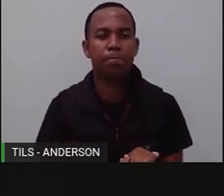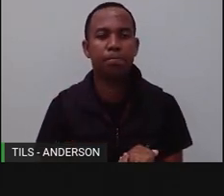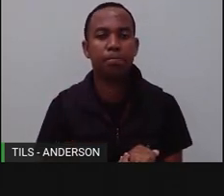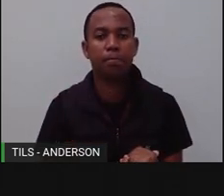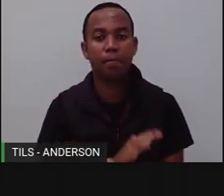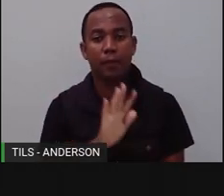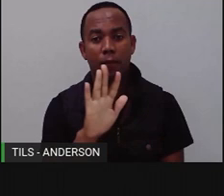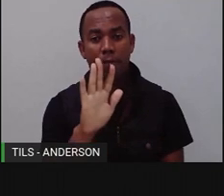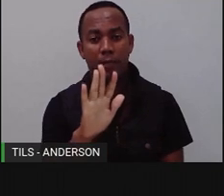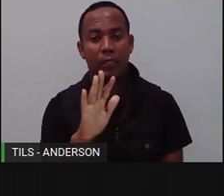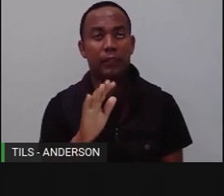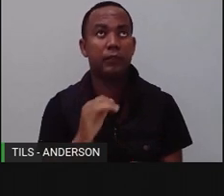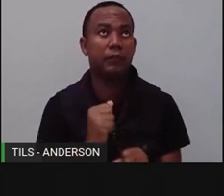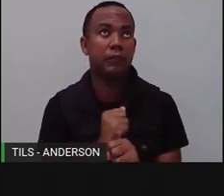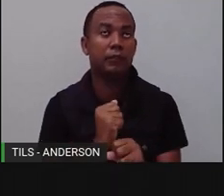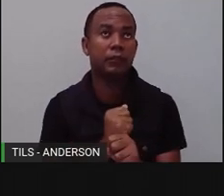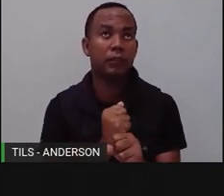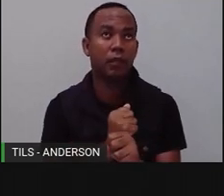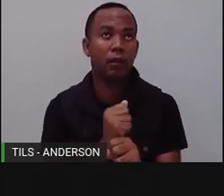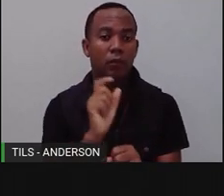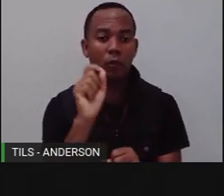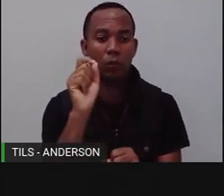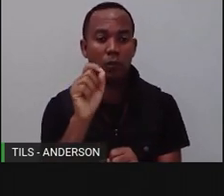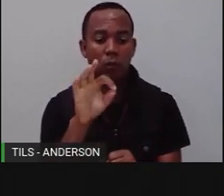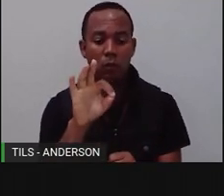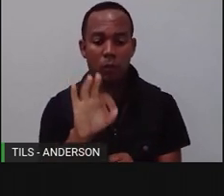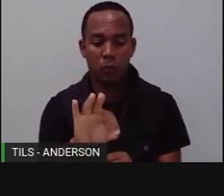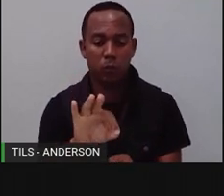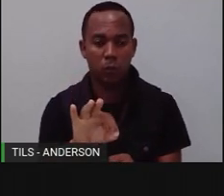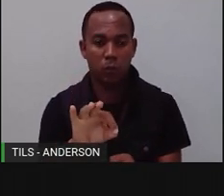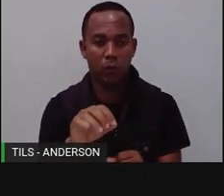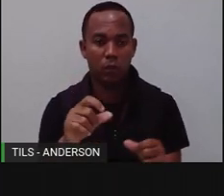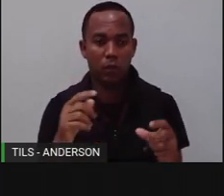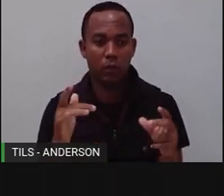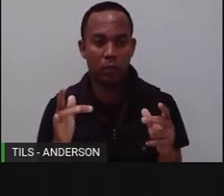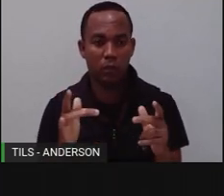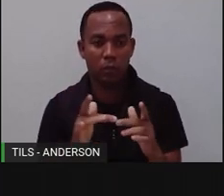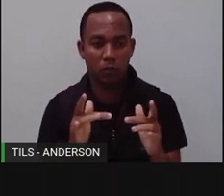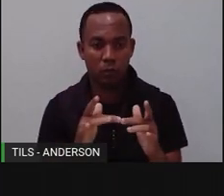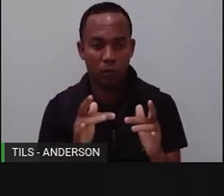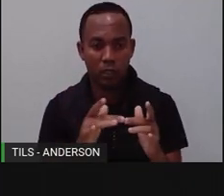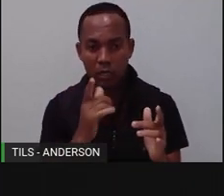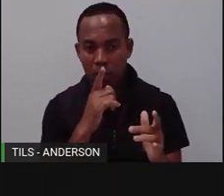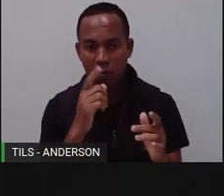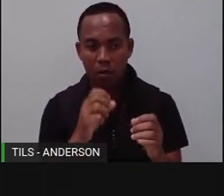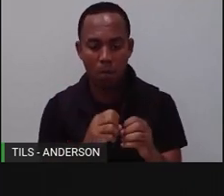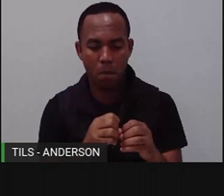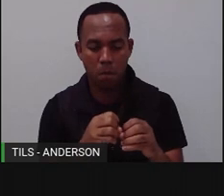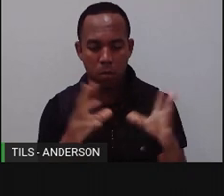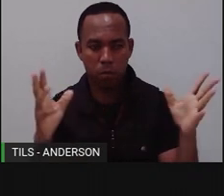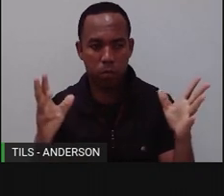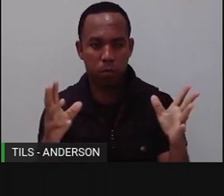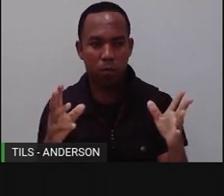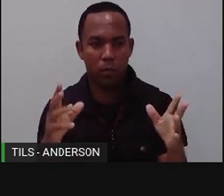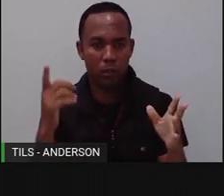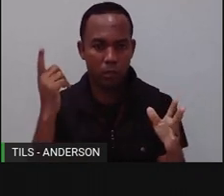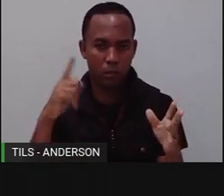né? Mais de um ano para depois, se ele tiver contato aí com a água, ele vinha a eclodir, que é o quê? A